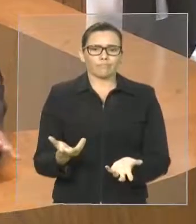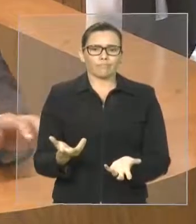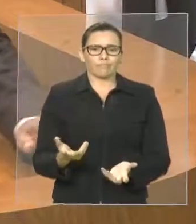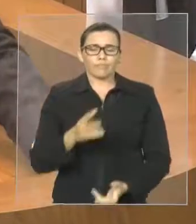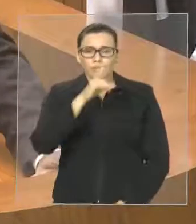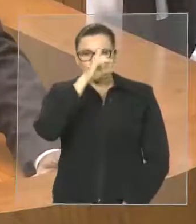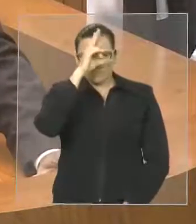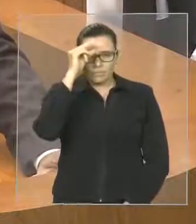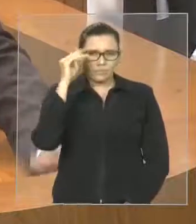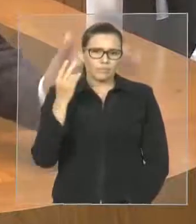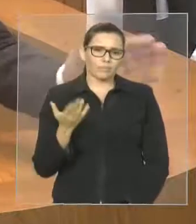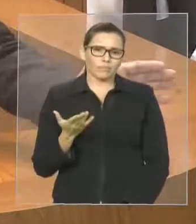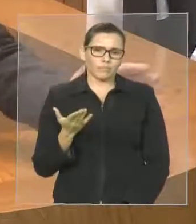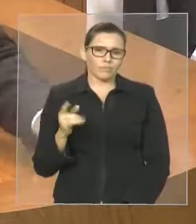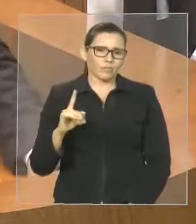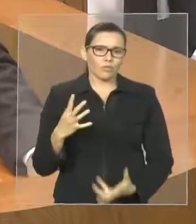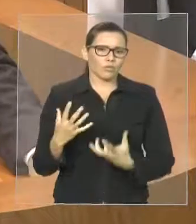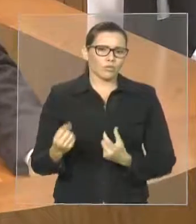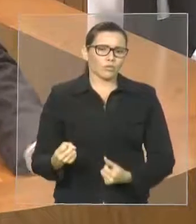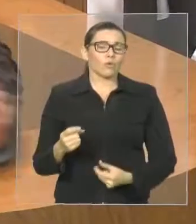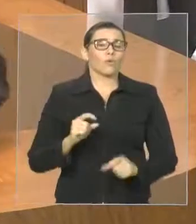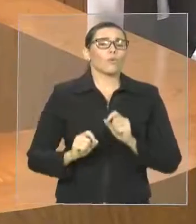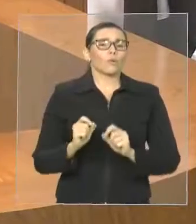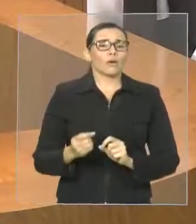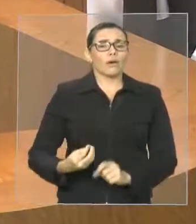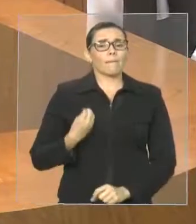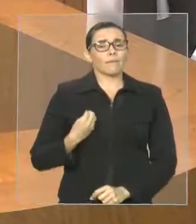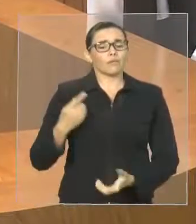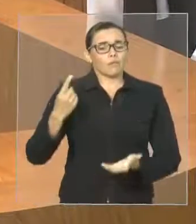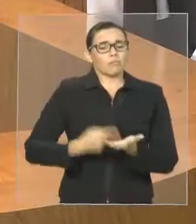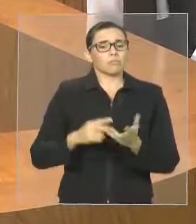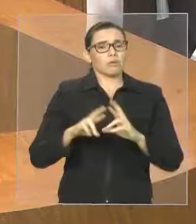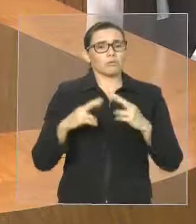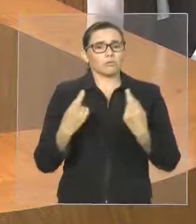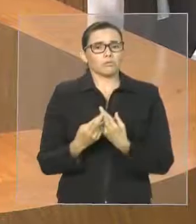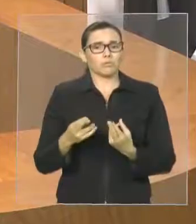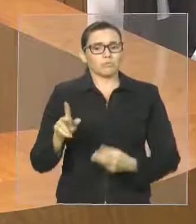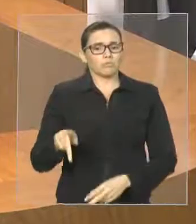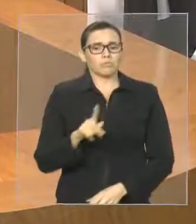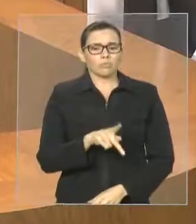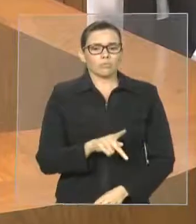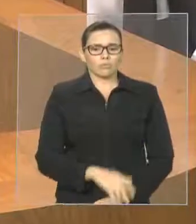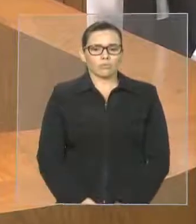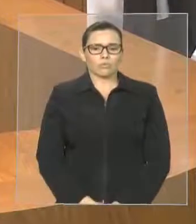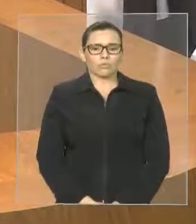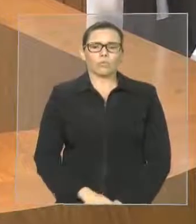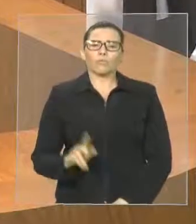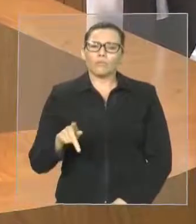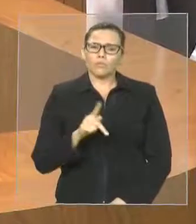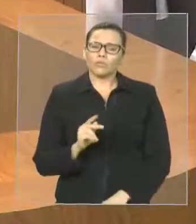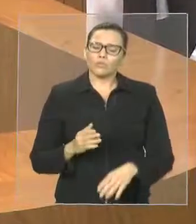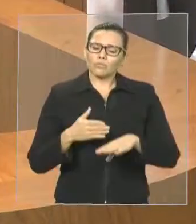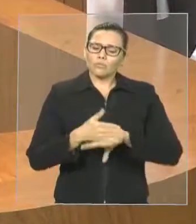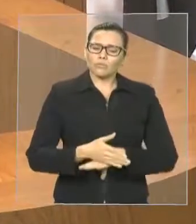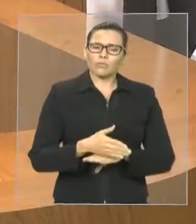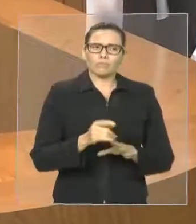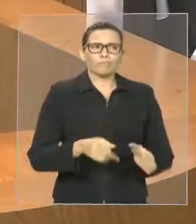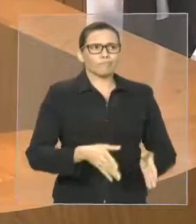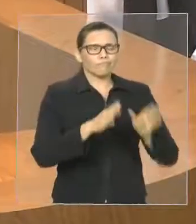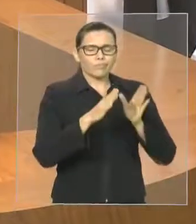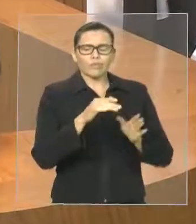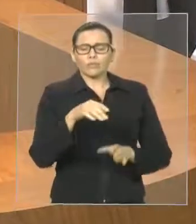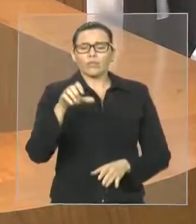não recebeu os professores. Na última quinta-feira, os professores foram até a CEMED com o intuito de dialogar, de conversar com o